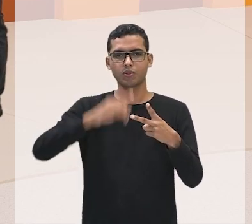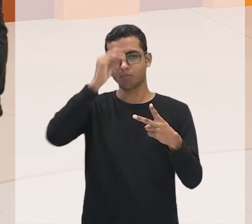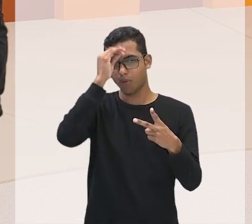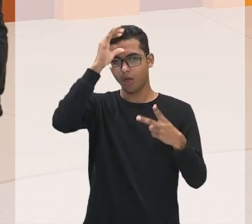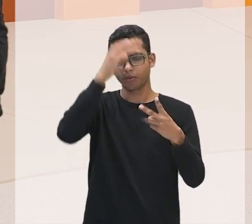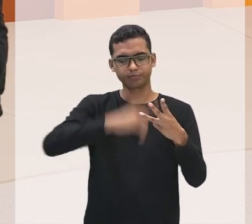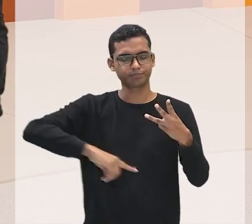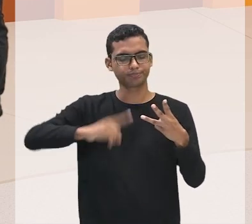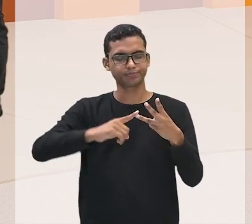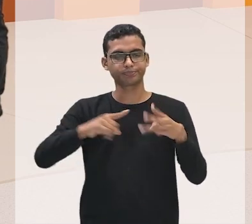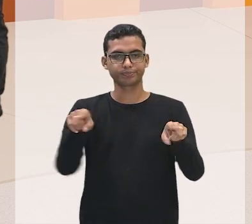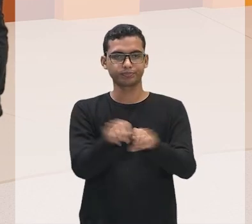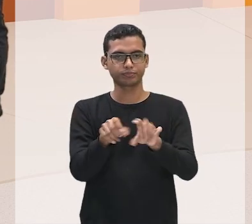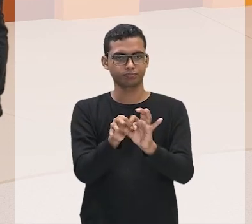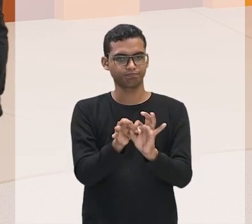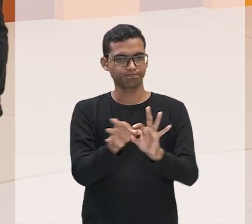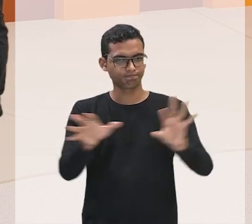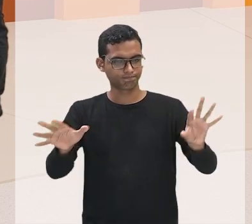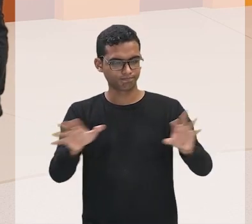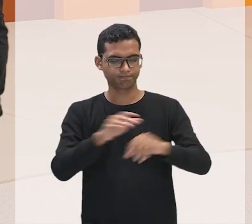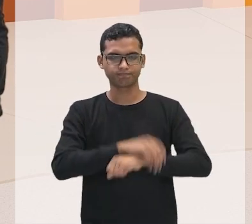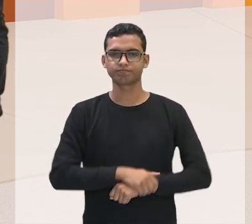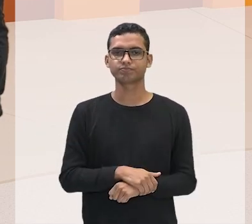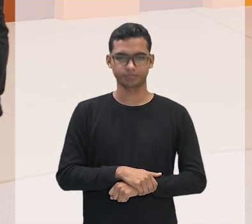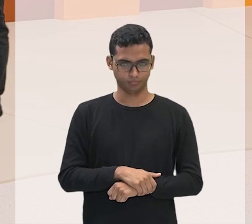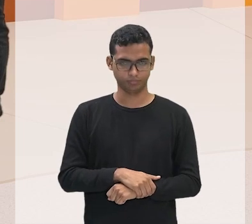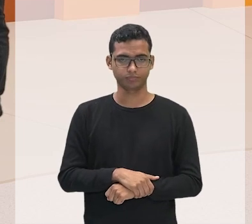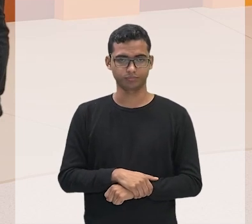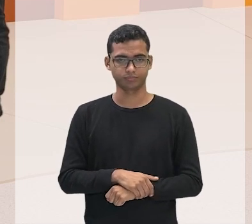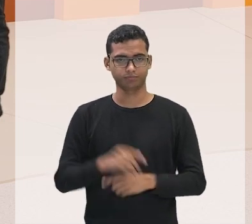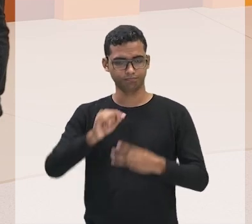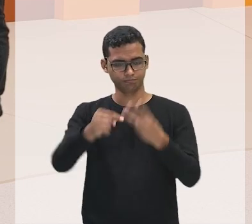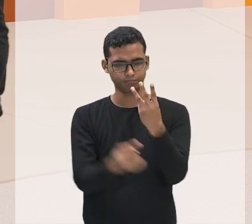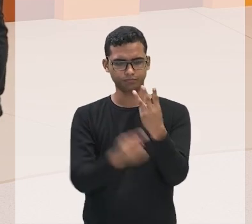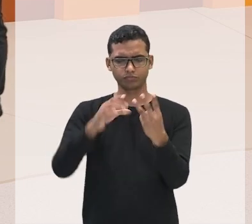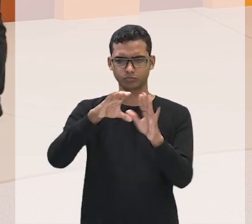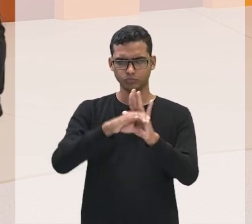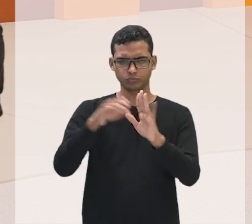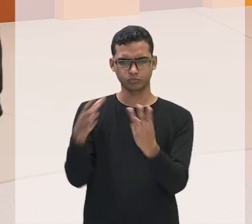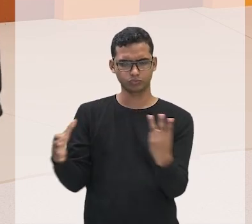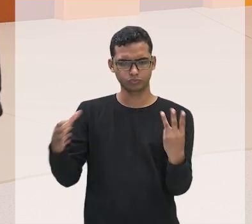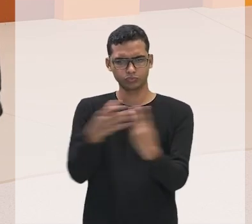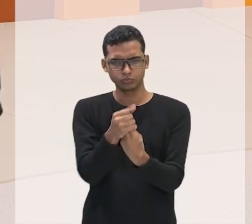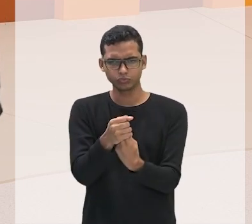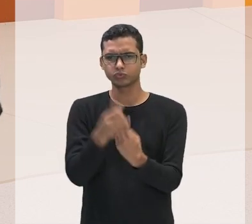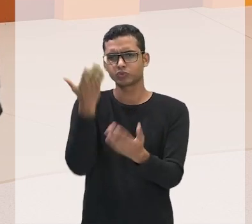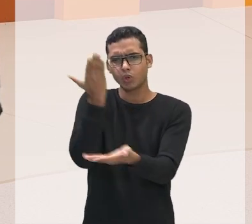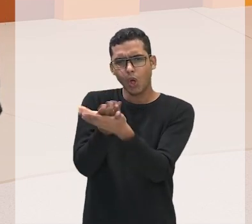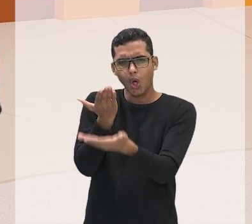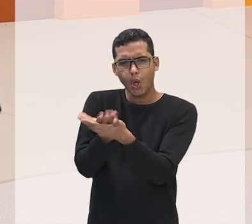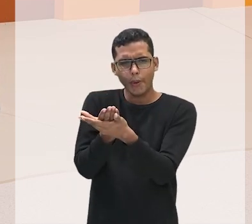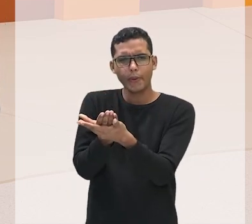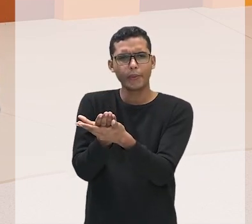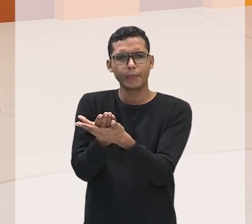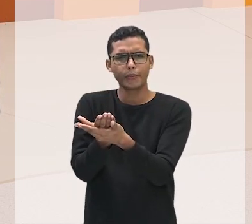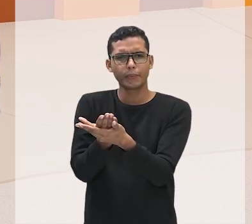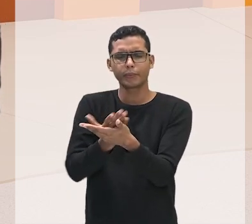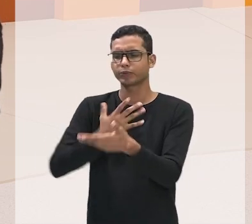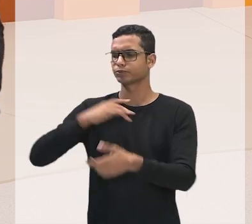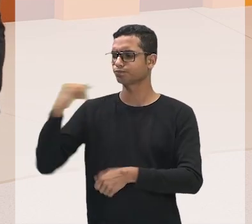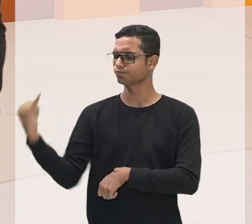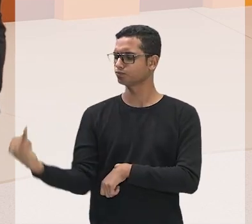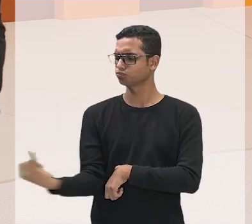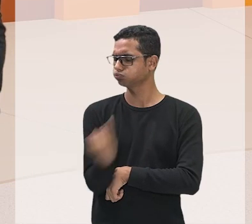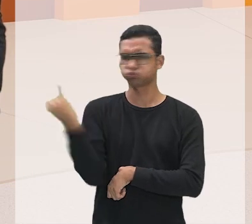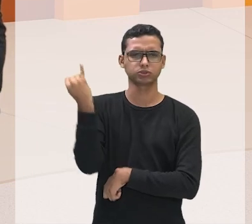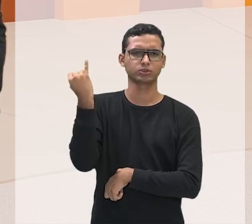liberdade. Olha só. Então, quando nós falamos desses conceitos, nós estamos dizendo que o estudo, ele é o quê? É essencial